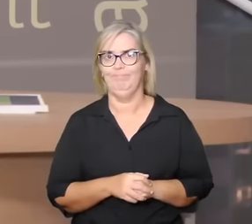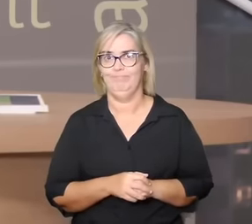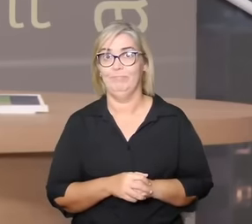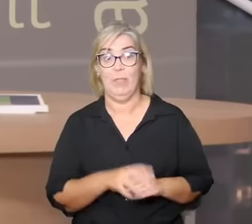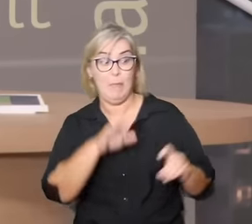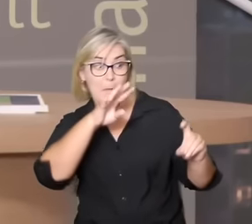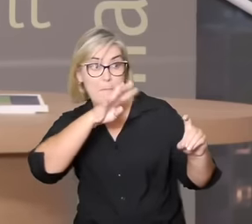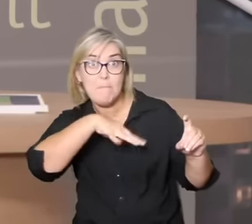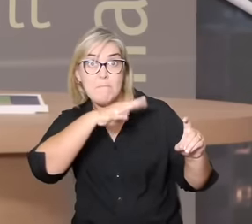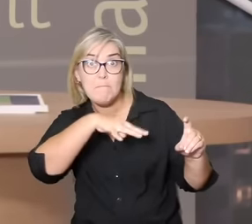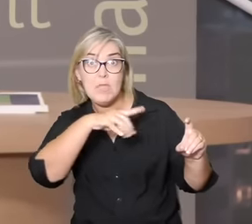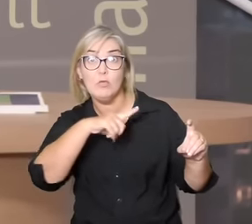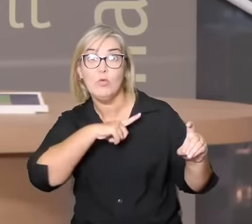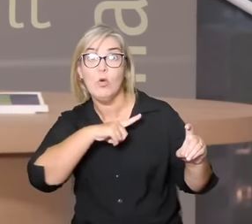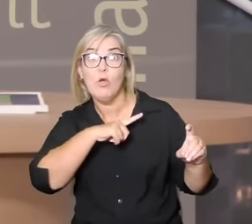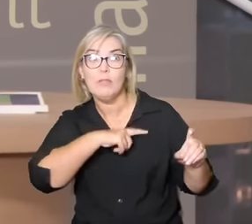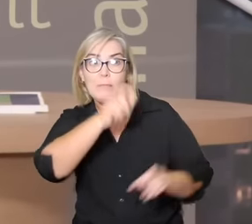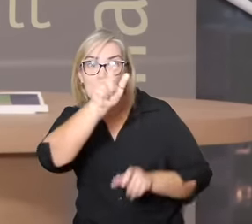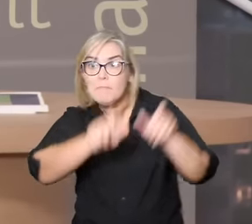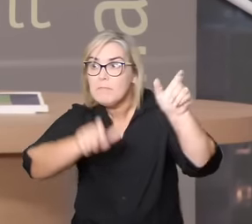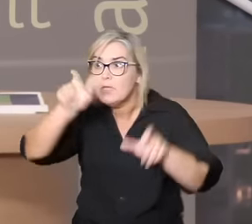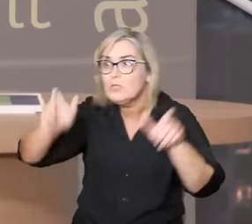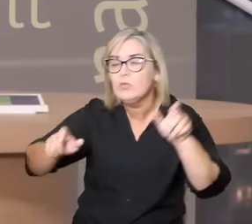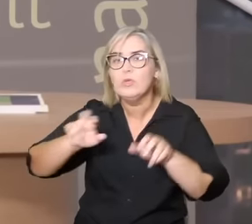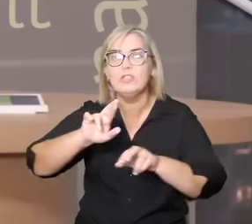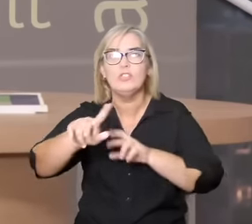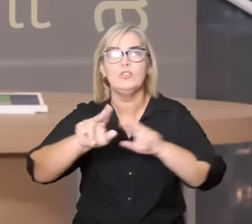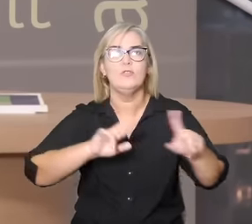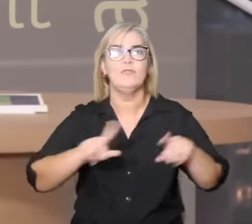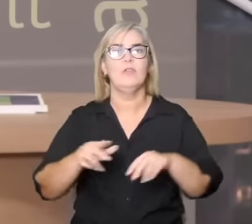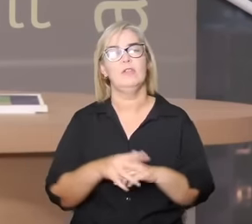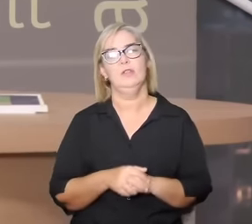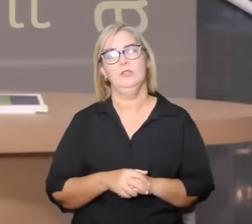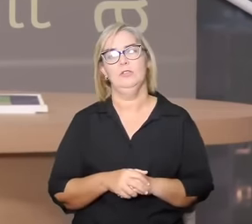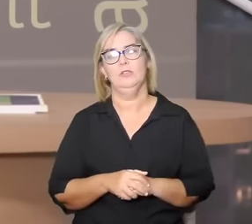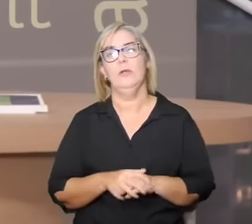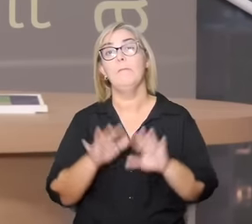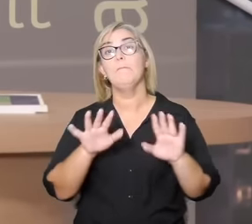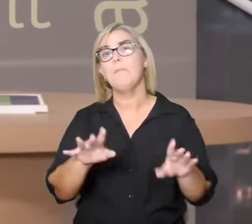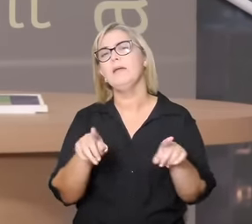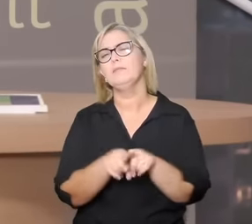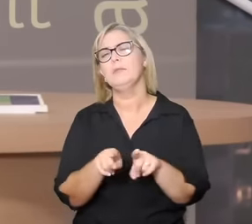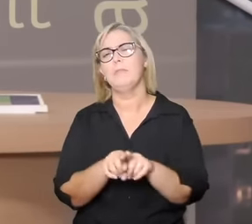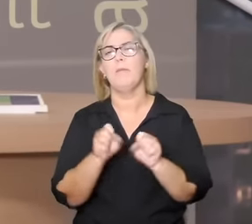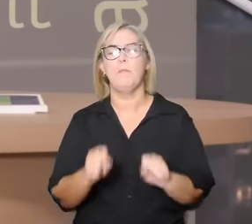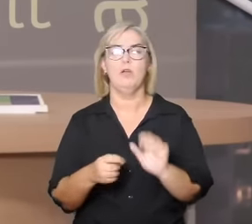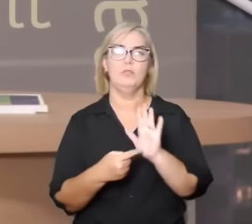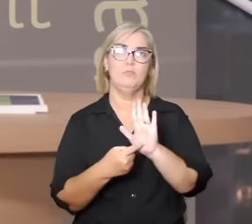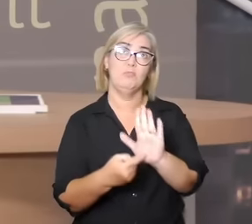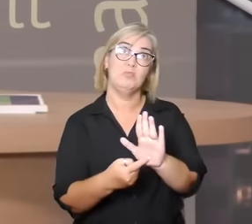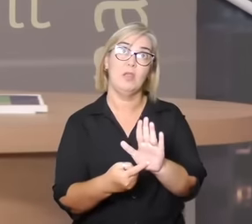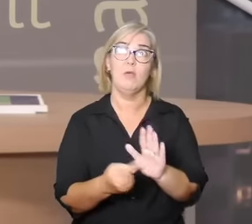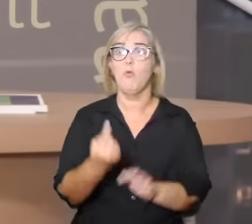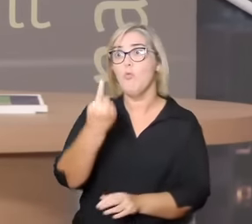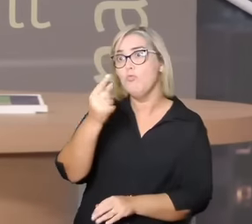diferentes, mas pode representar aspectos de uma única pessoa, de um único sujeito.